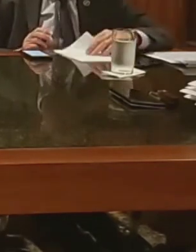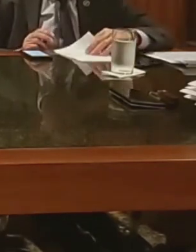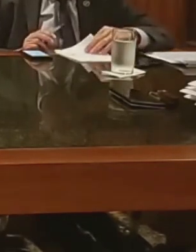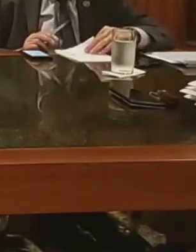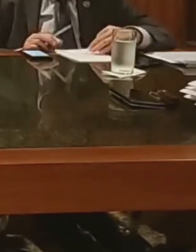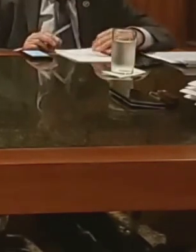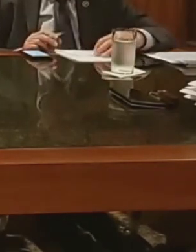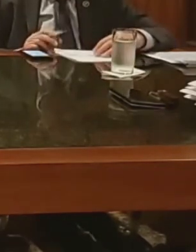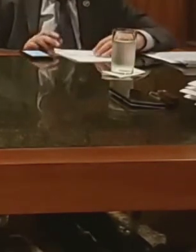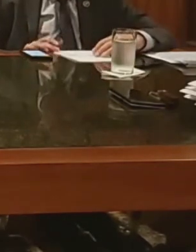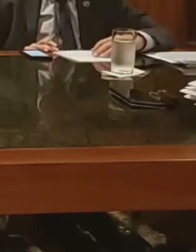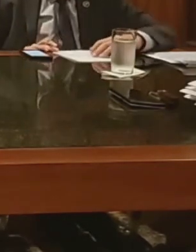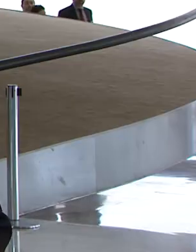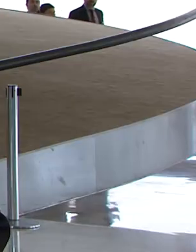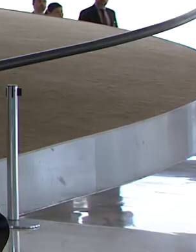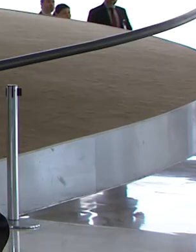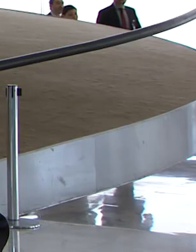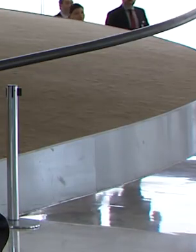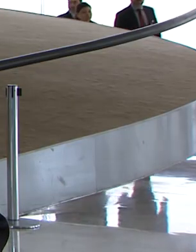milhão de novos empregos no Brasil.